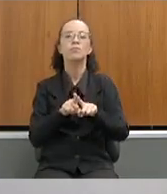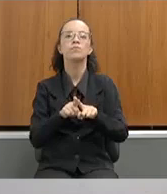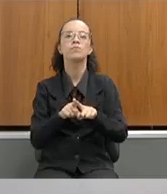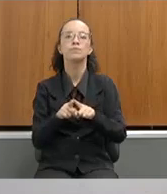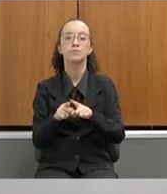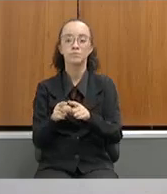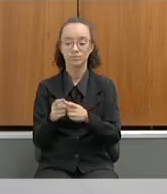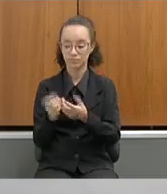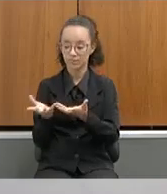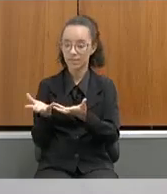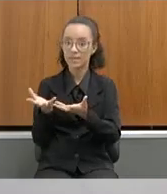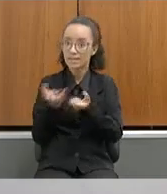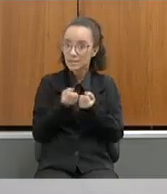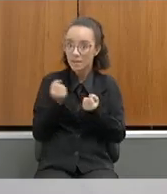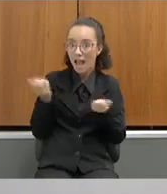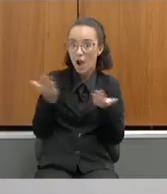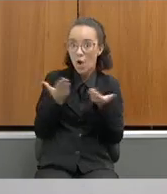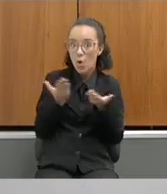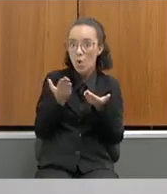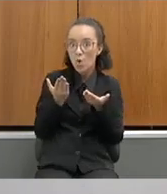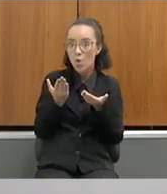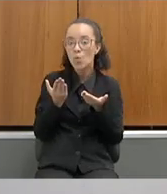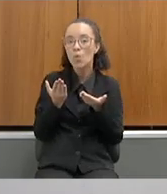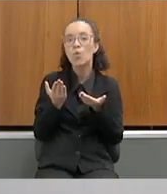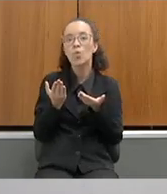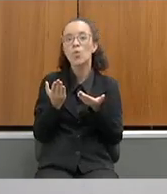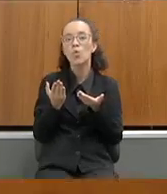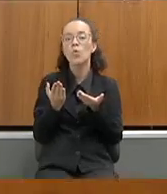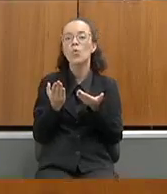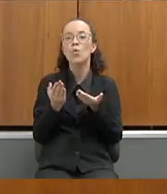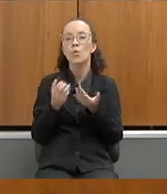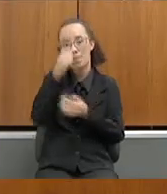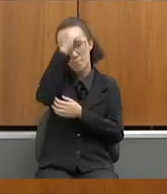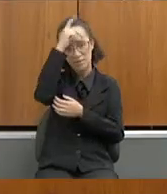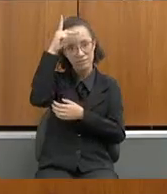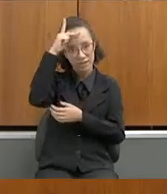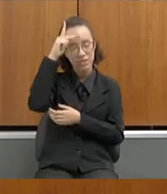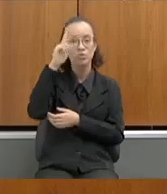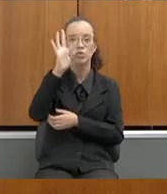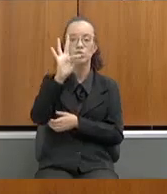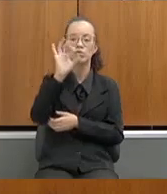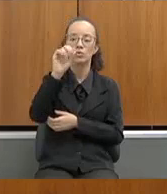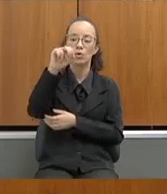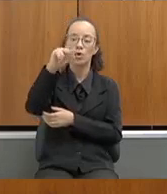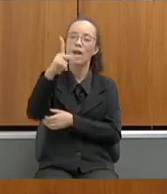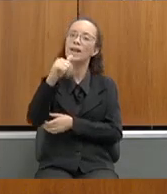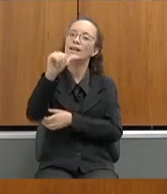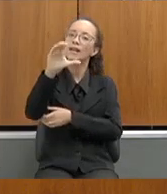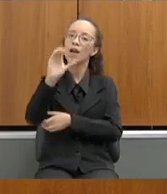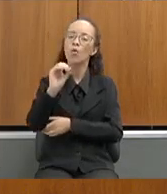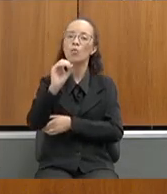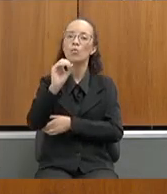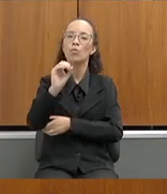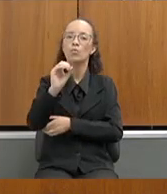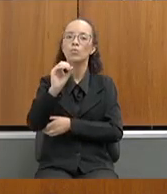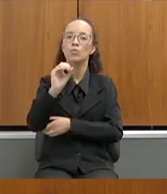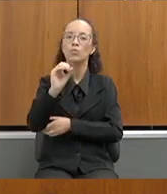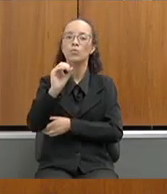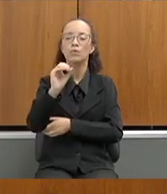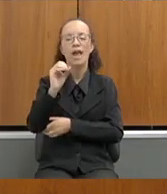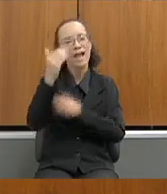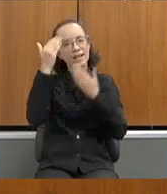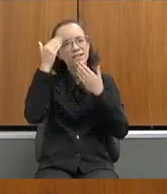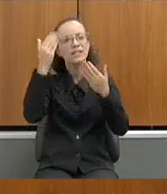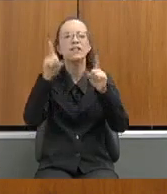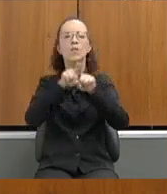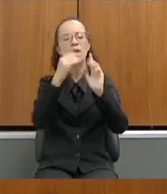receber neste momento, através do prefeito Tonhão, que é de Conceição da Aparecida, agradecendo também a